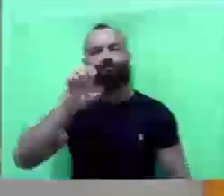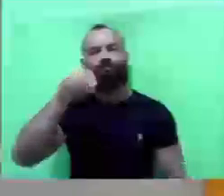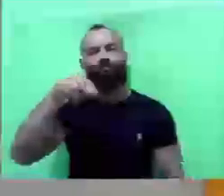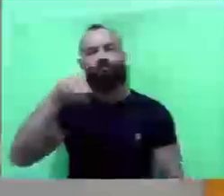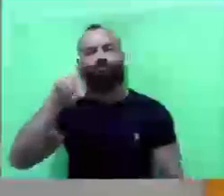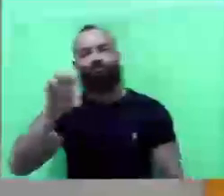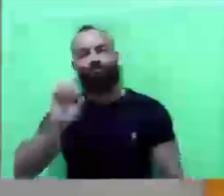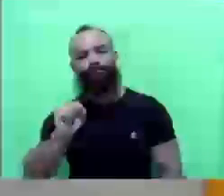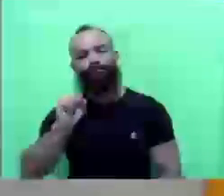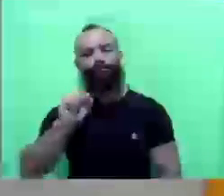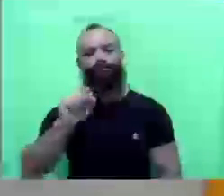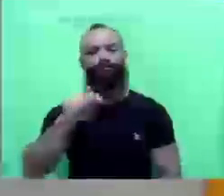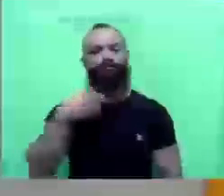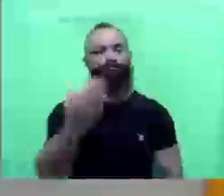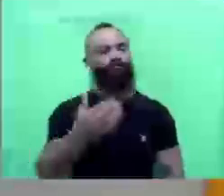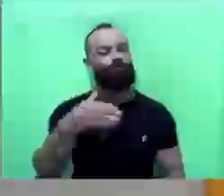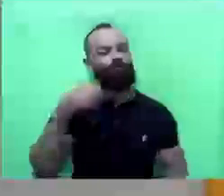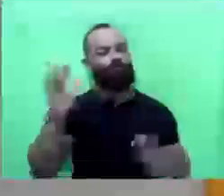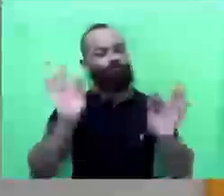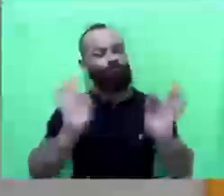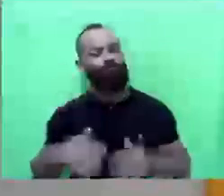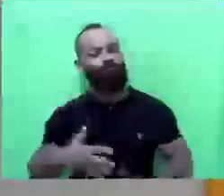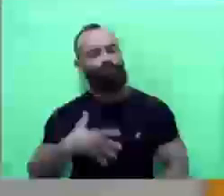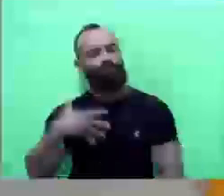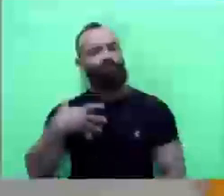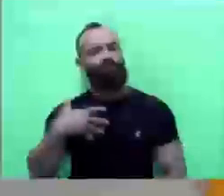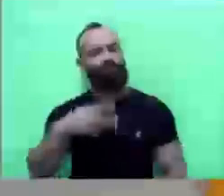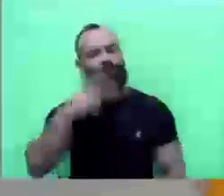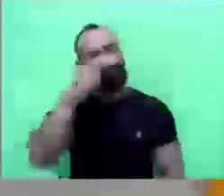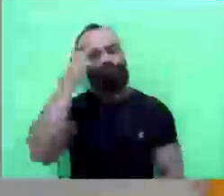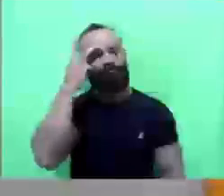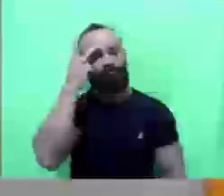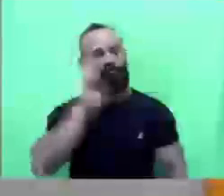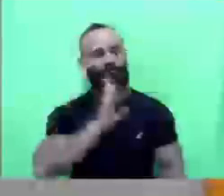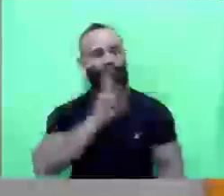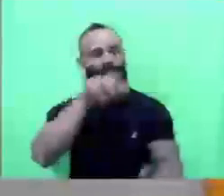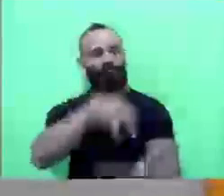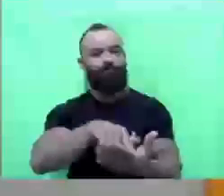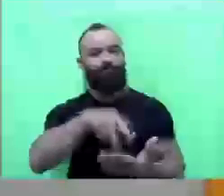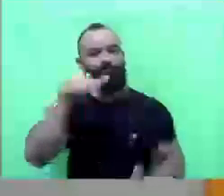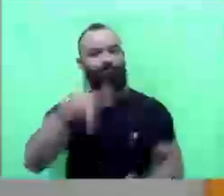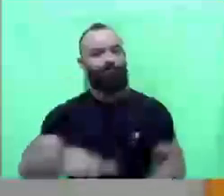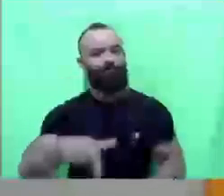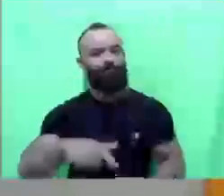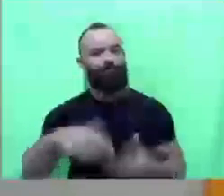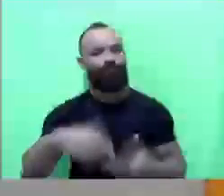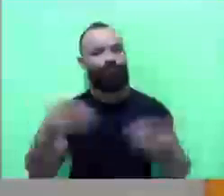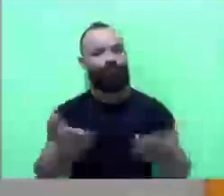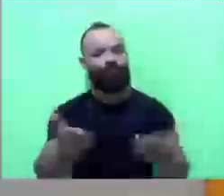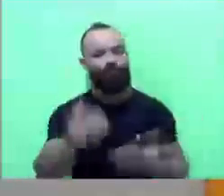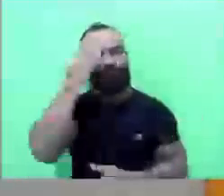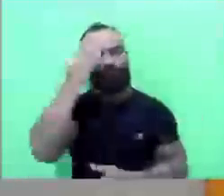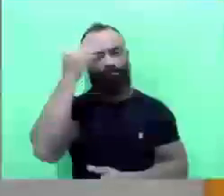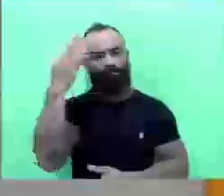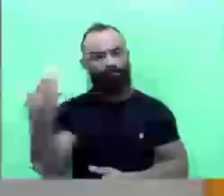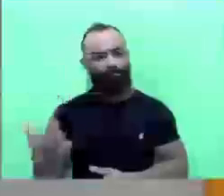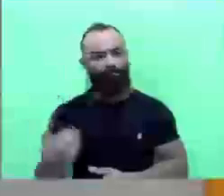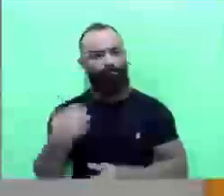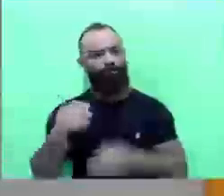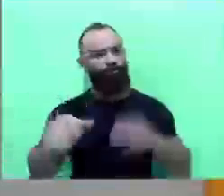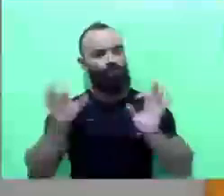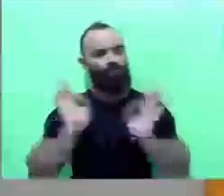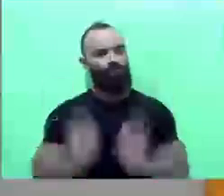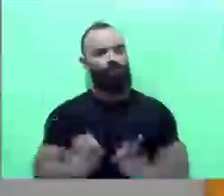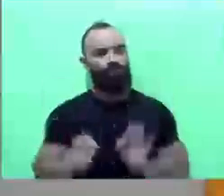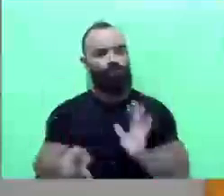Leonel, grande prazer. As pessoas que vieram à tribuna, com toda certeza, hoje homenageado, com toda certeza, a equipe